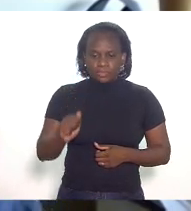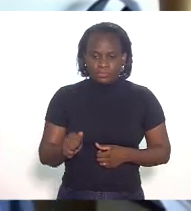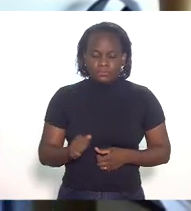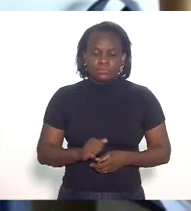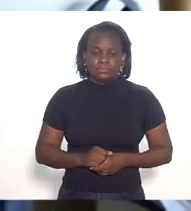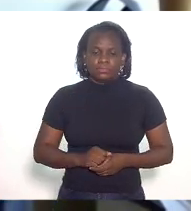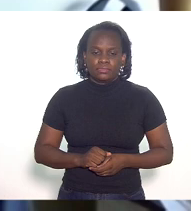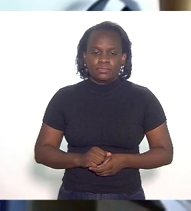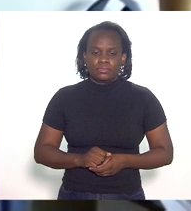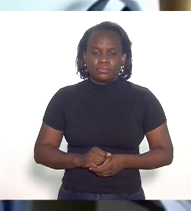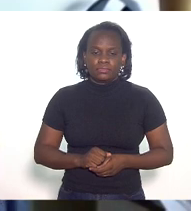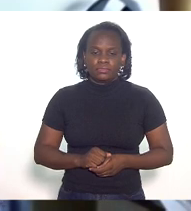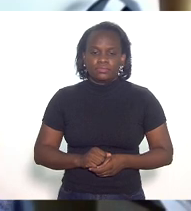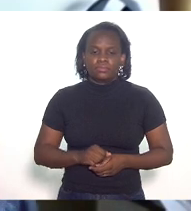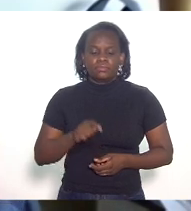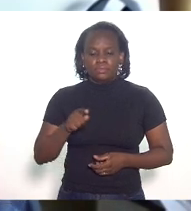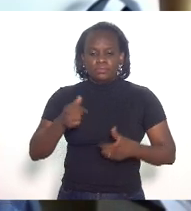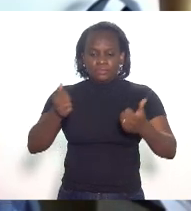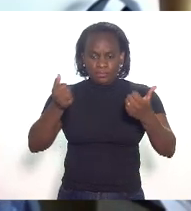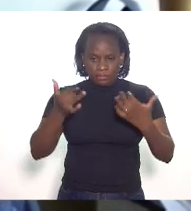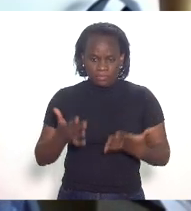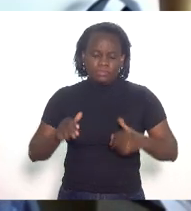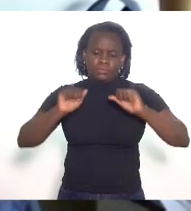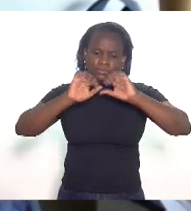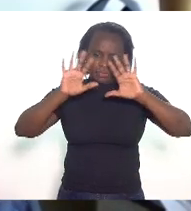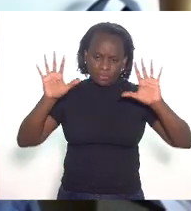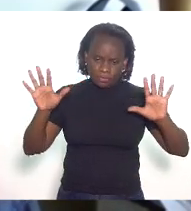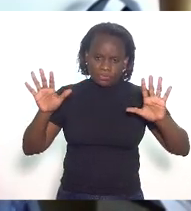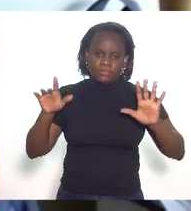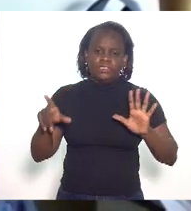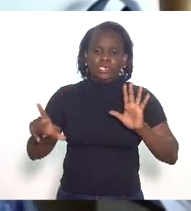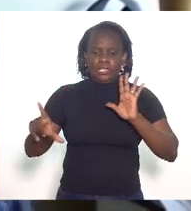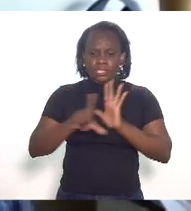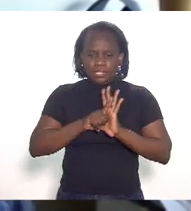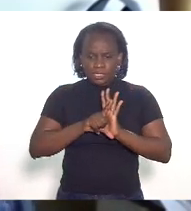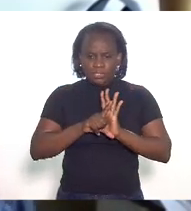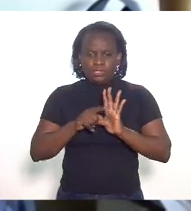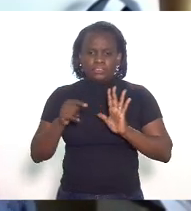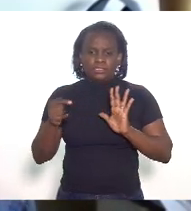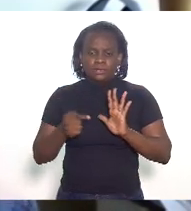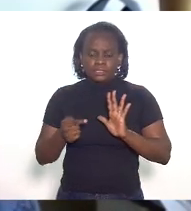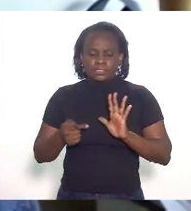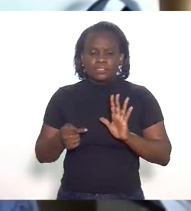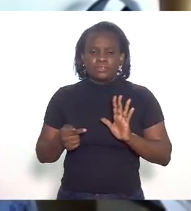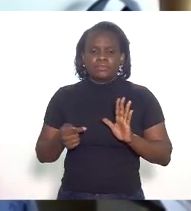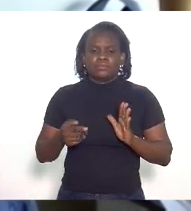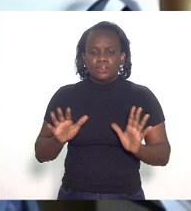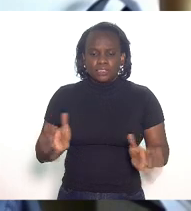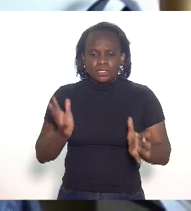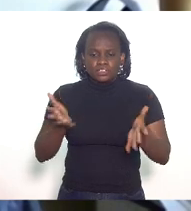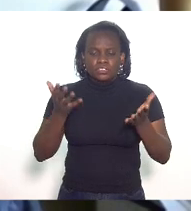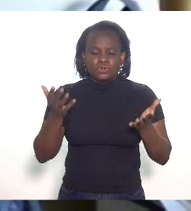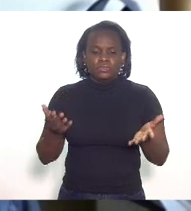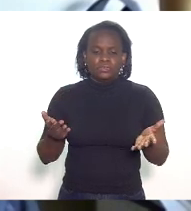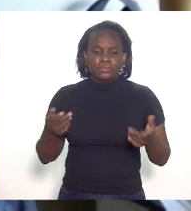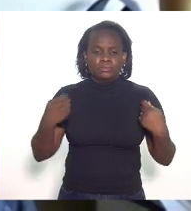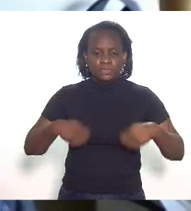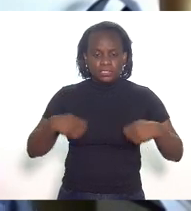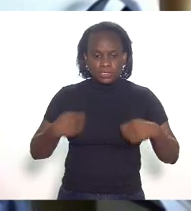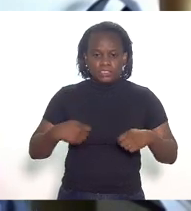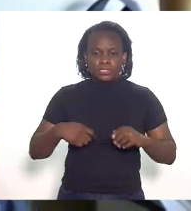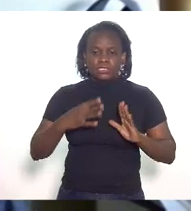Sacalei a senhora disse claramente que a legislação do incentivo deve